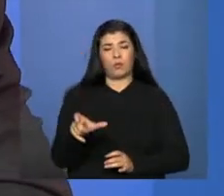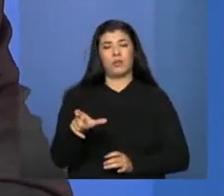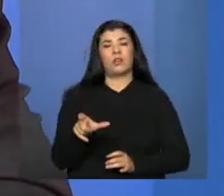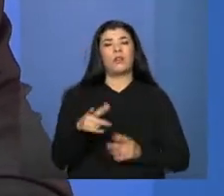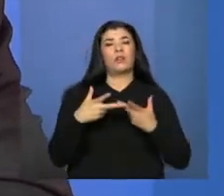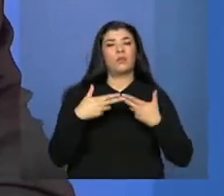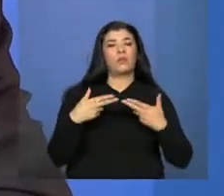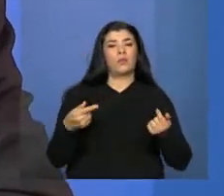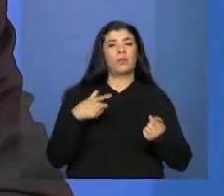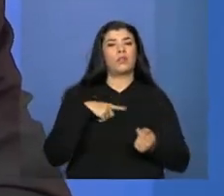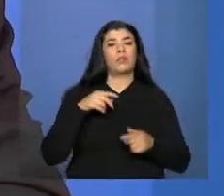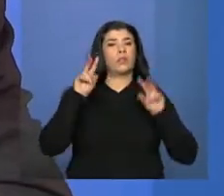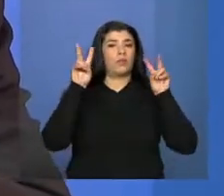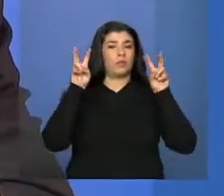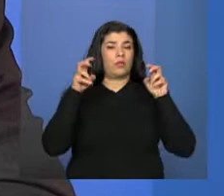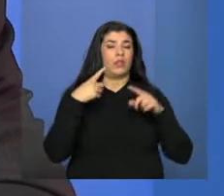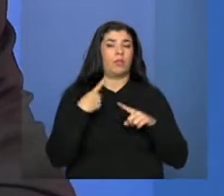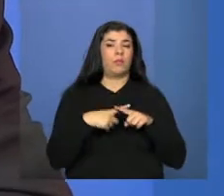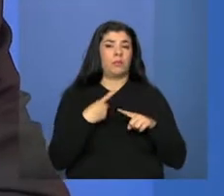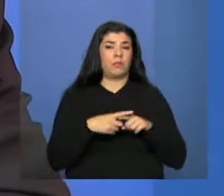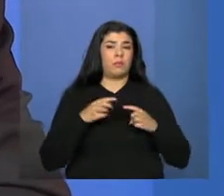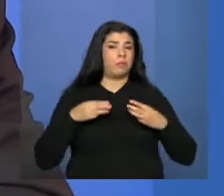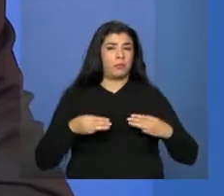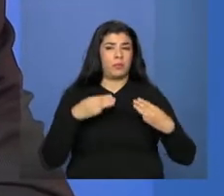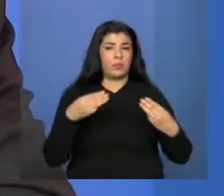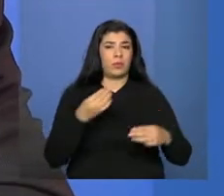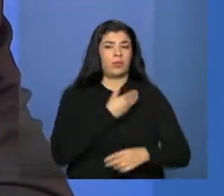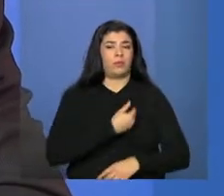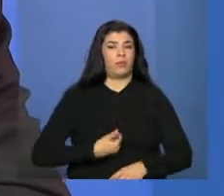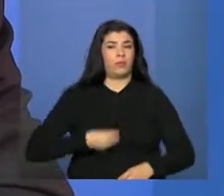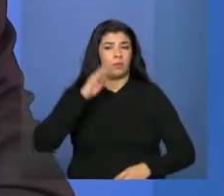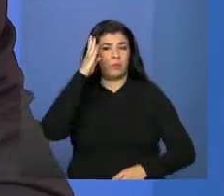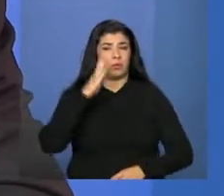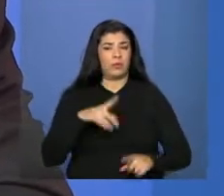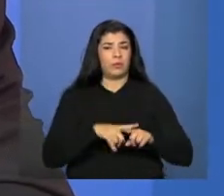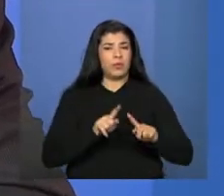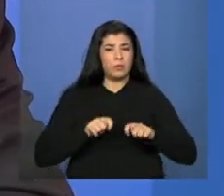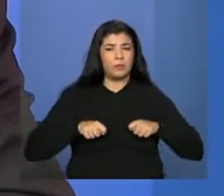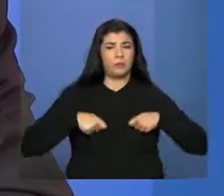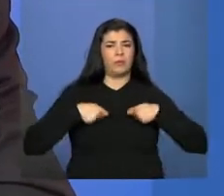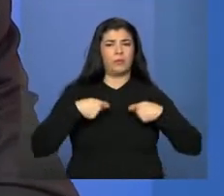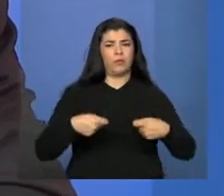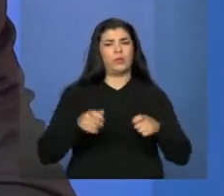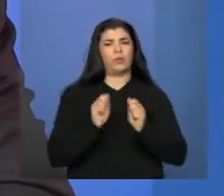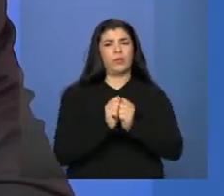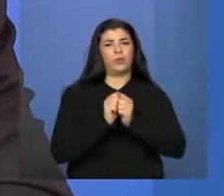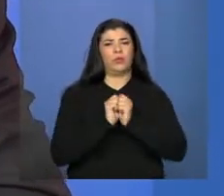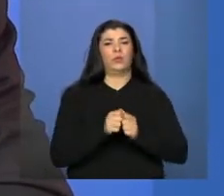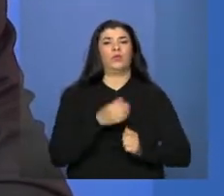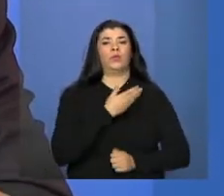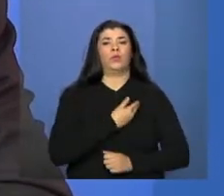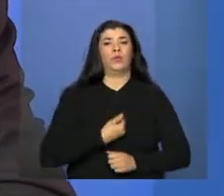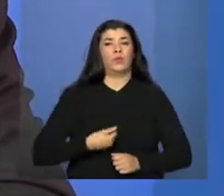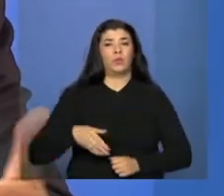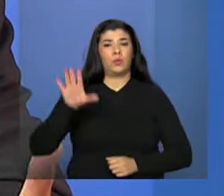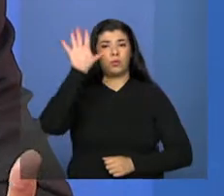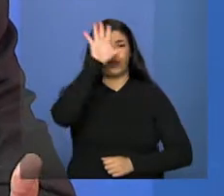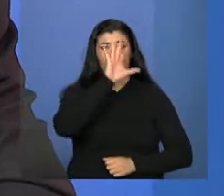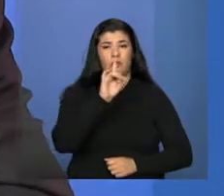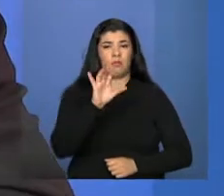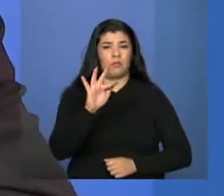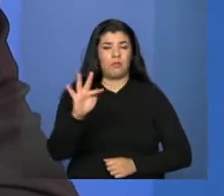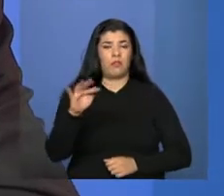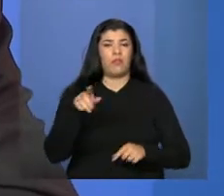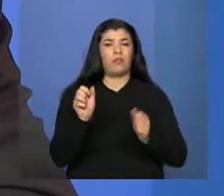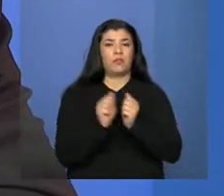é um tema muito caro para o Ministério, para o governo brasileiro, um esforço conjunto compartilhado da União, dos Estados, do Distrito Federal e dos